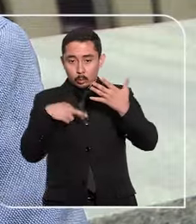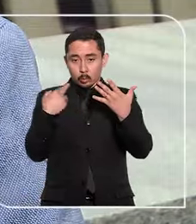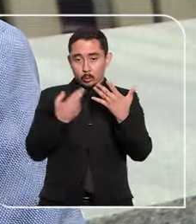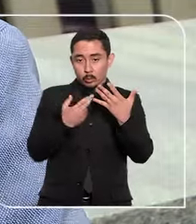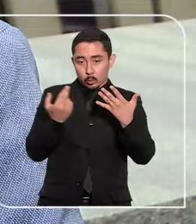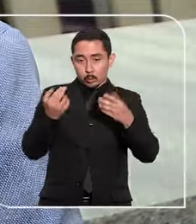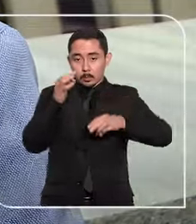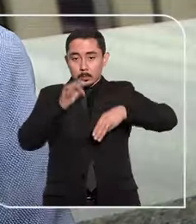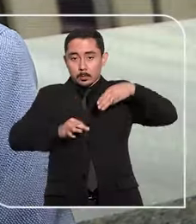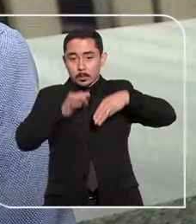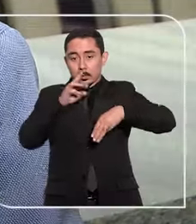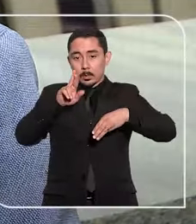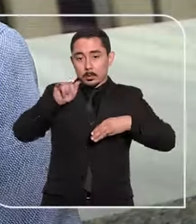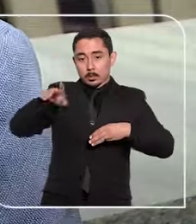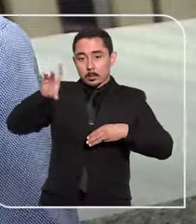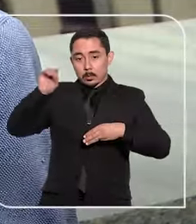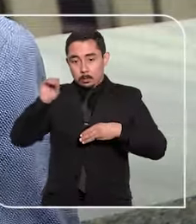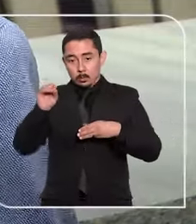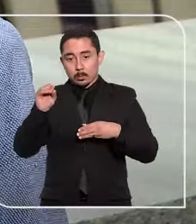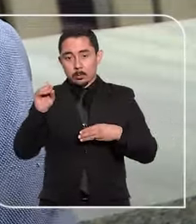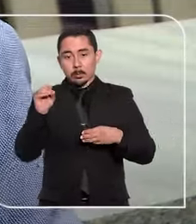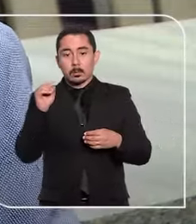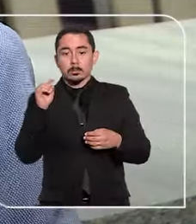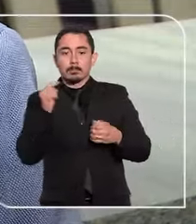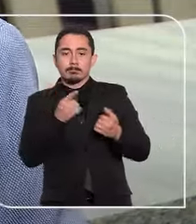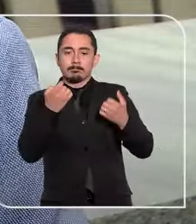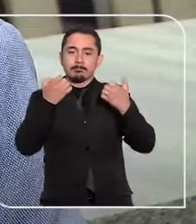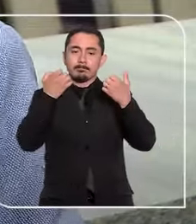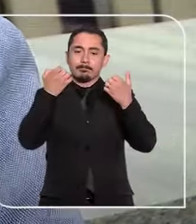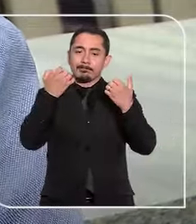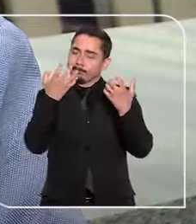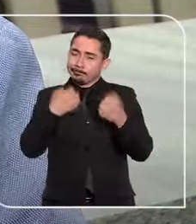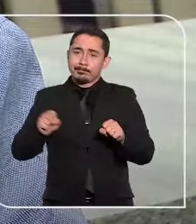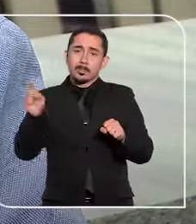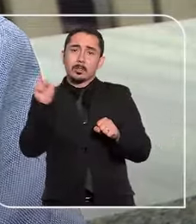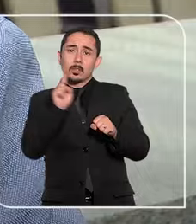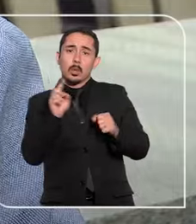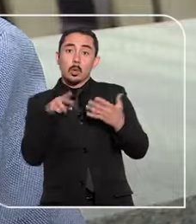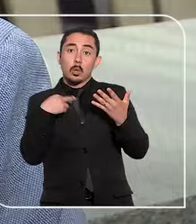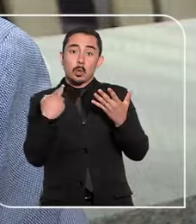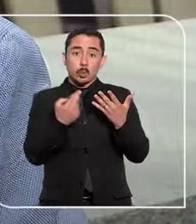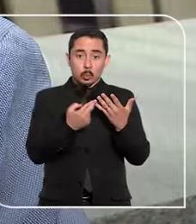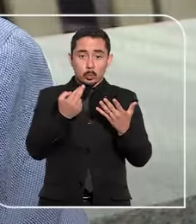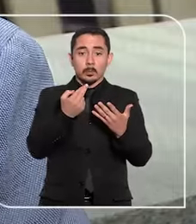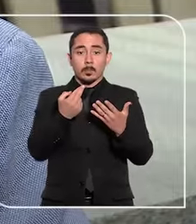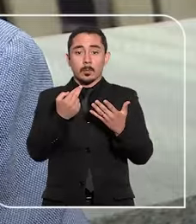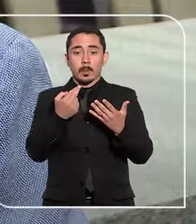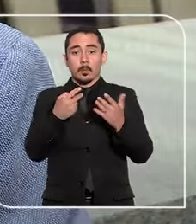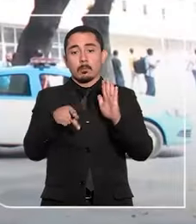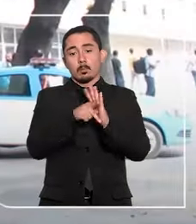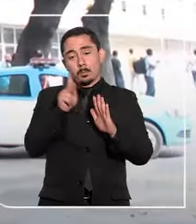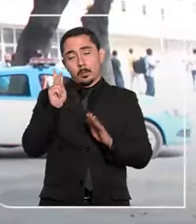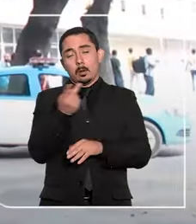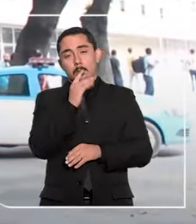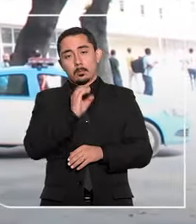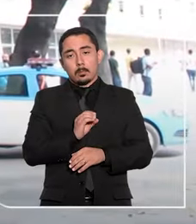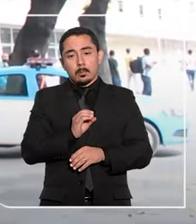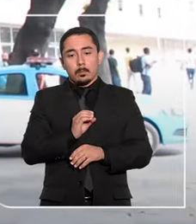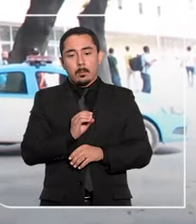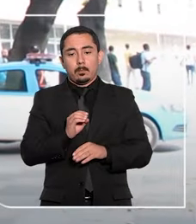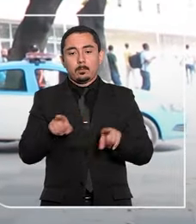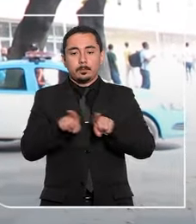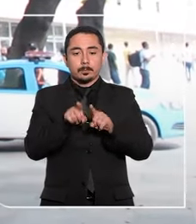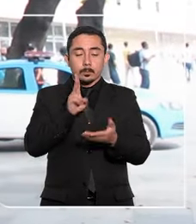relator do recurso no STJ, ministro Reinaldo Soares da Fonseca, negou o provimento ao recurso ordinário em habeas